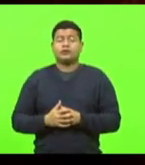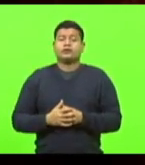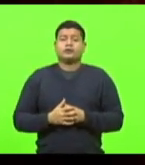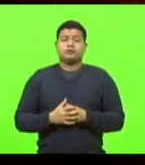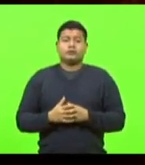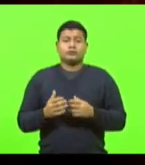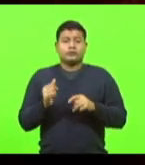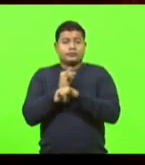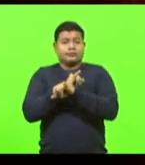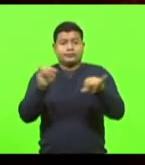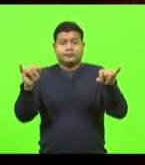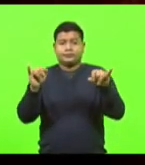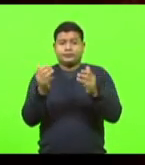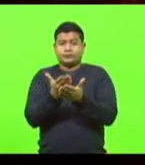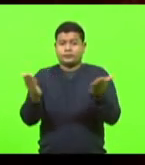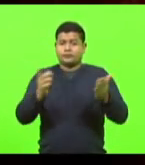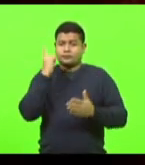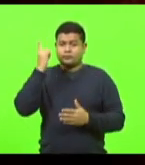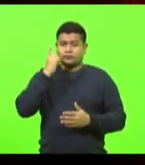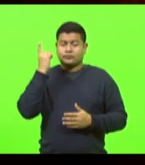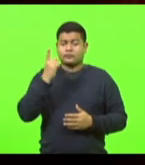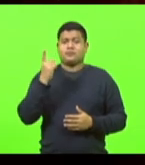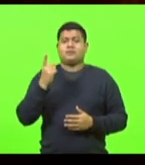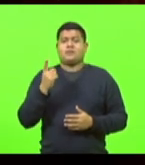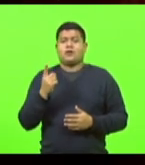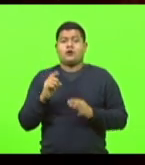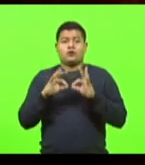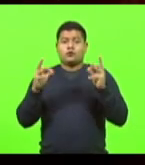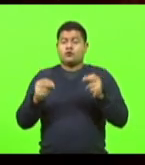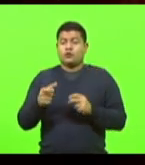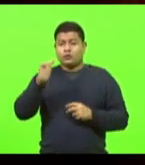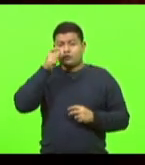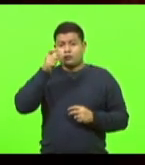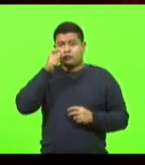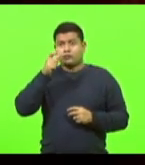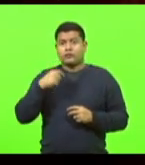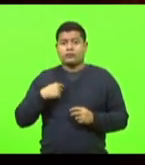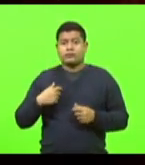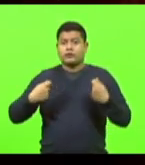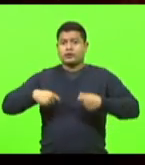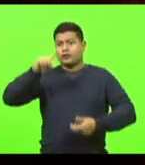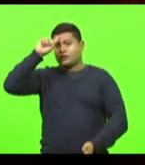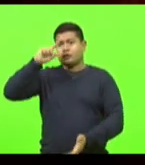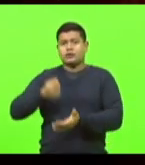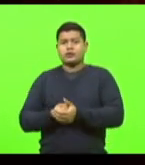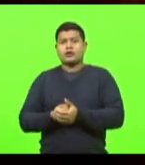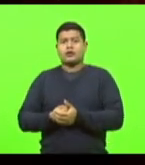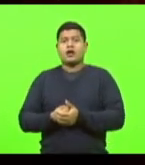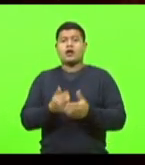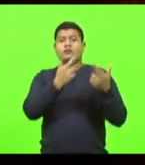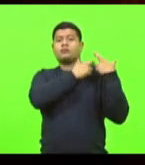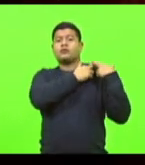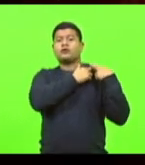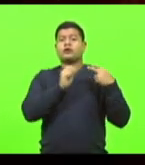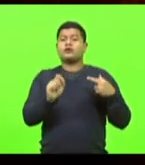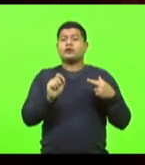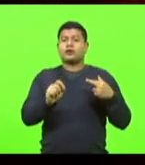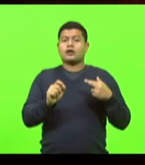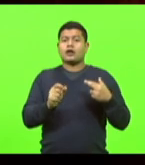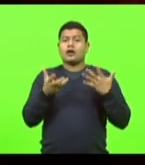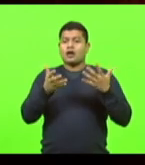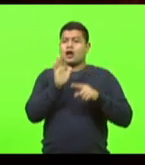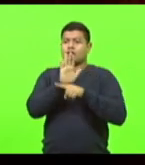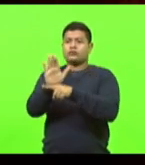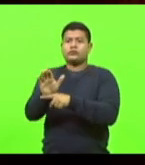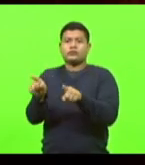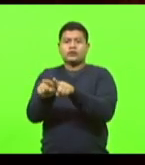esse desabafo para definir realmente quem é quem nesse jogo e quem quer ajudar e quem quer atrapalhar.